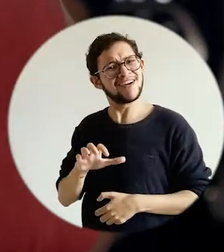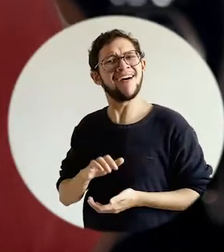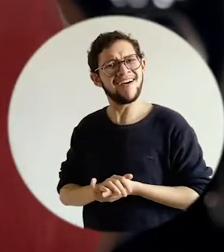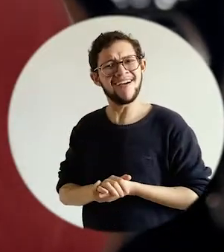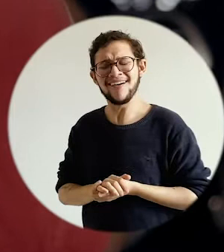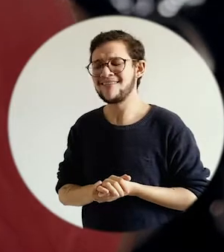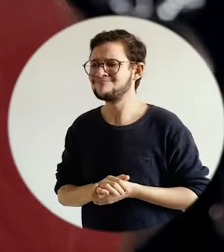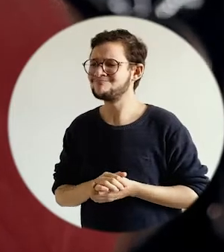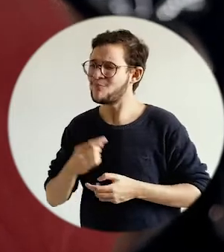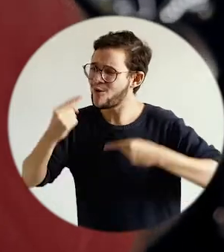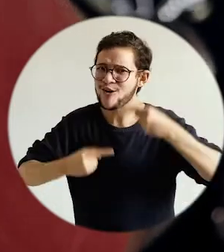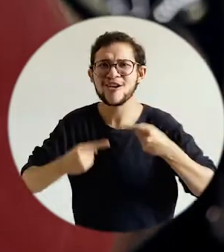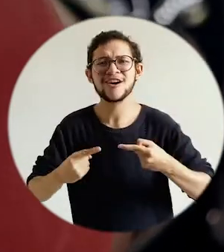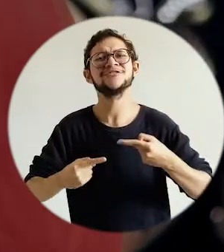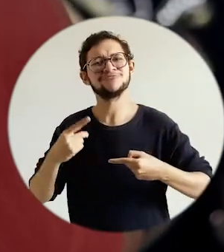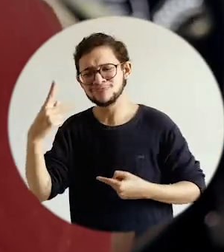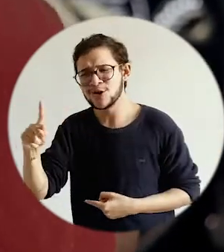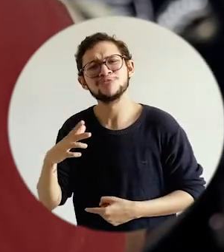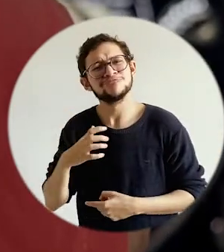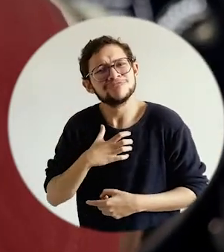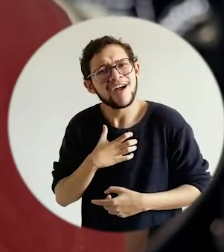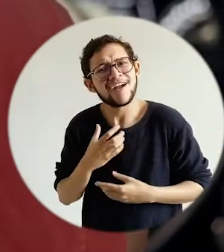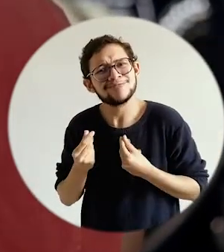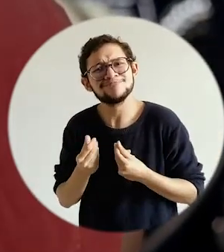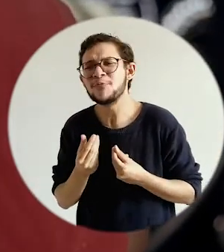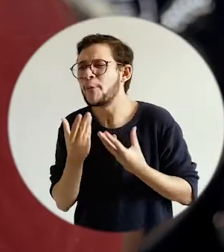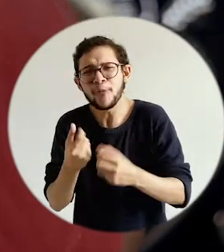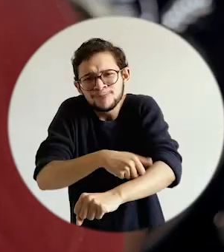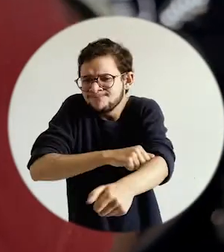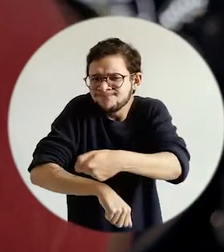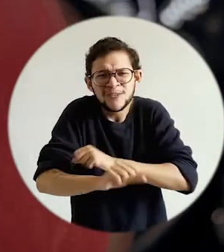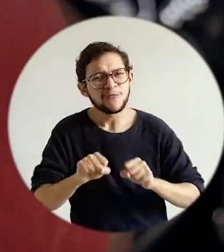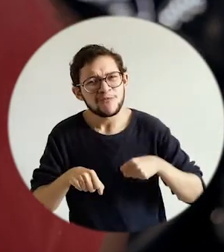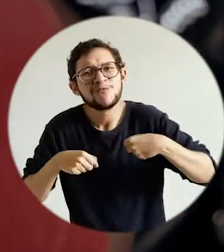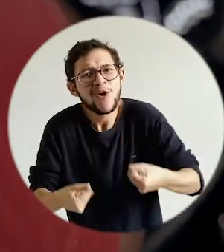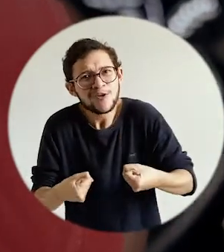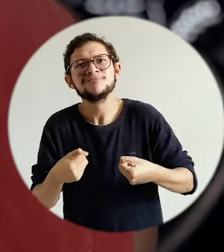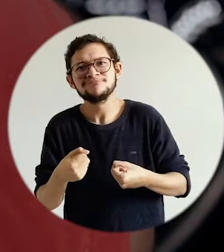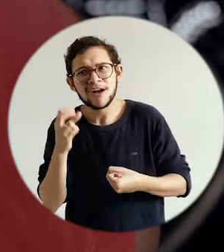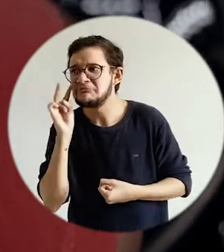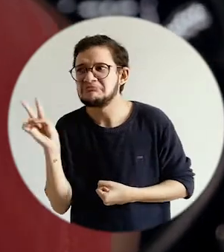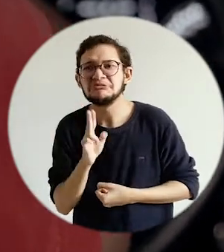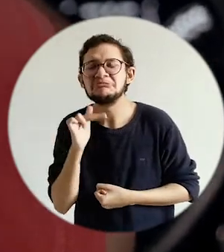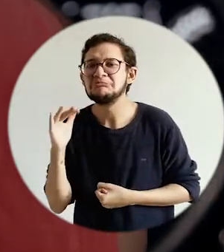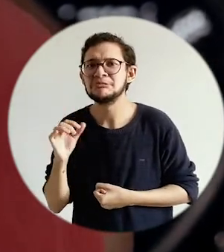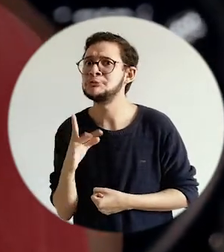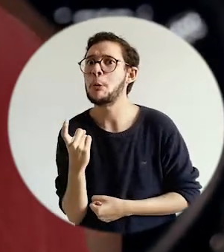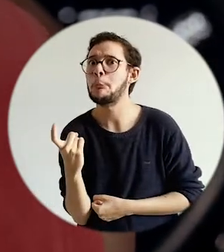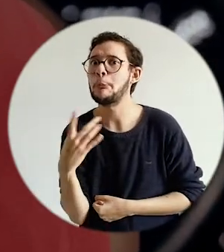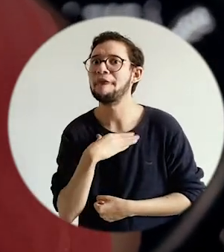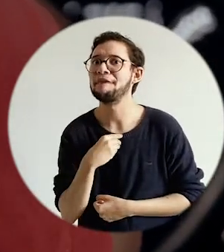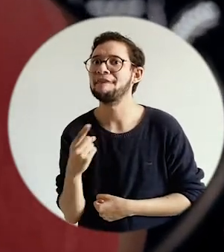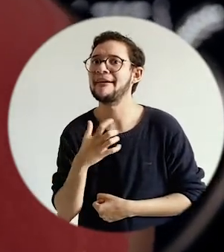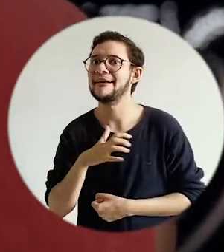para ser política da maneira que ela é. É disposta demais para ser política, não é daquele jeito que está por bem. Porque só